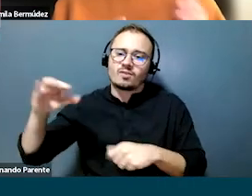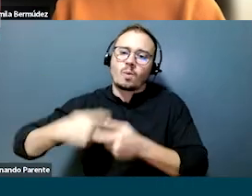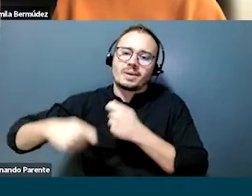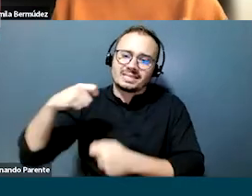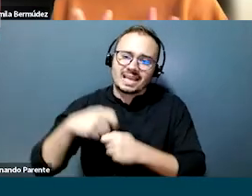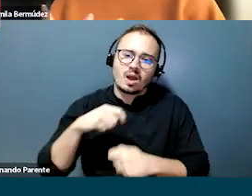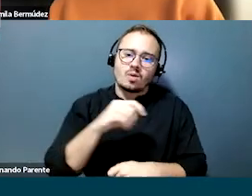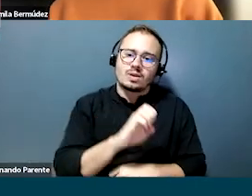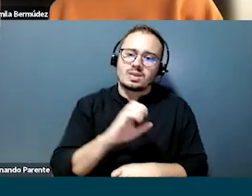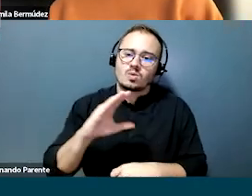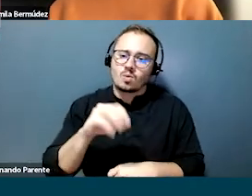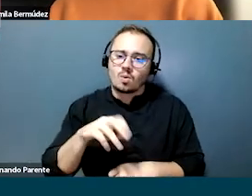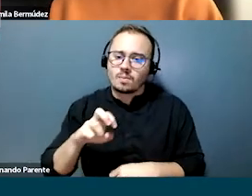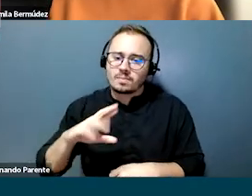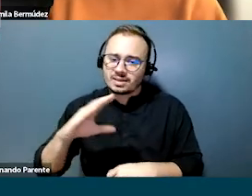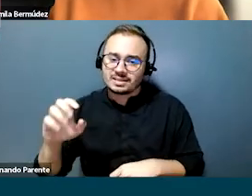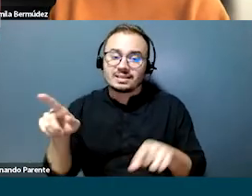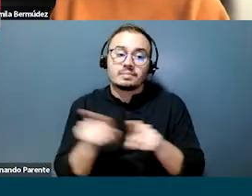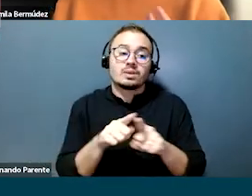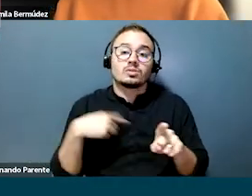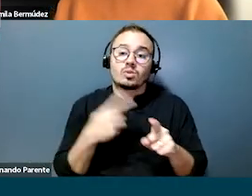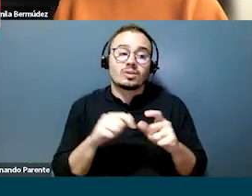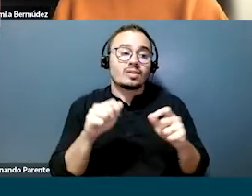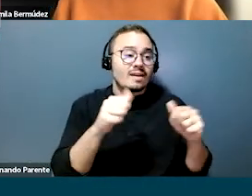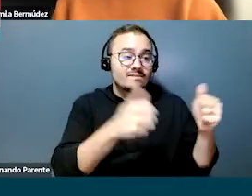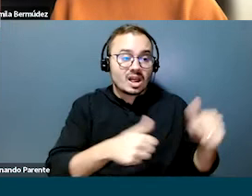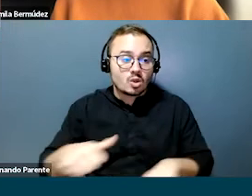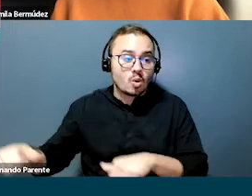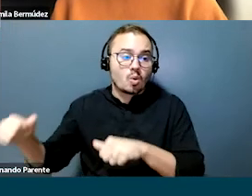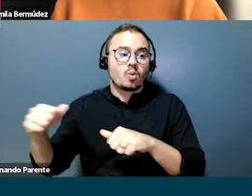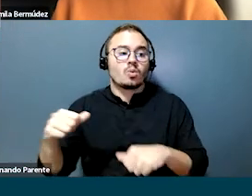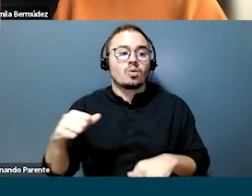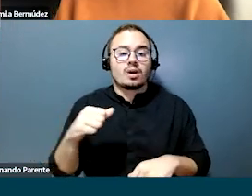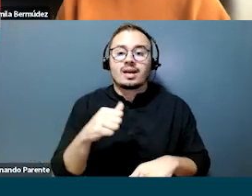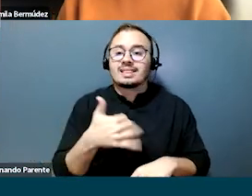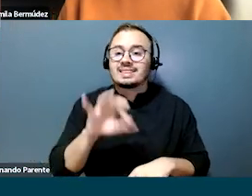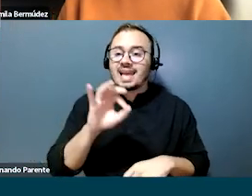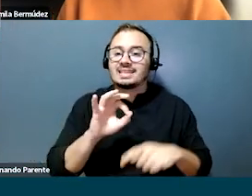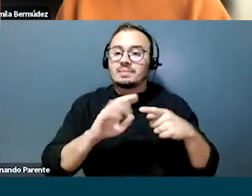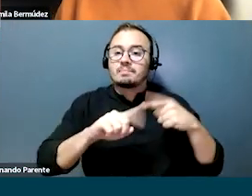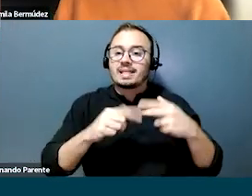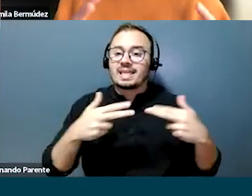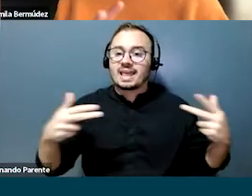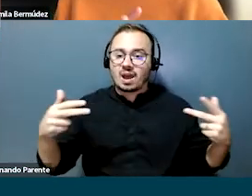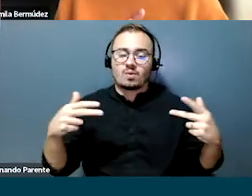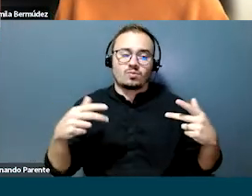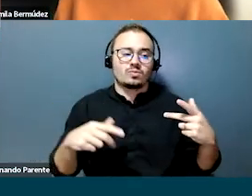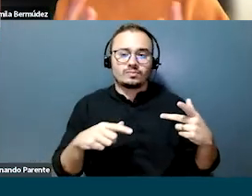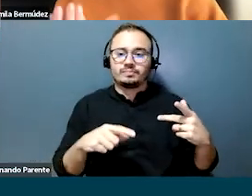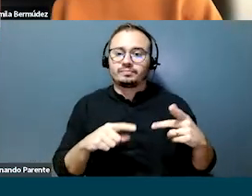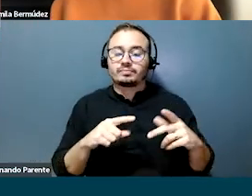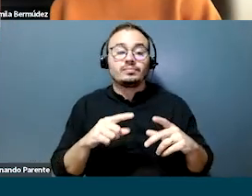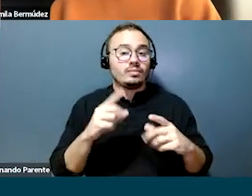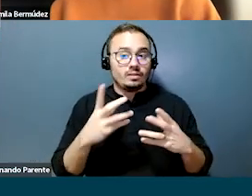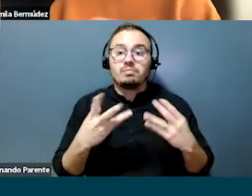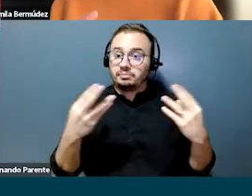-commerce. E para complementar esse olhar interno, a gente acessou mais de 10 materiais de projetos, muito robustos, e todos eles nos davam a visão